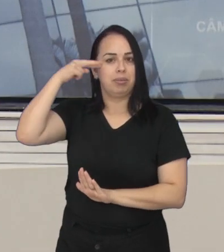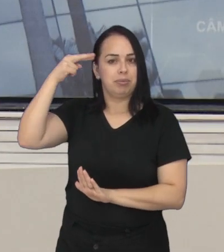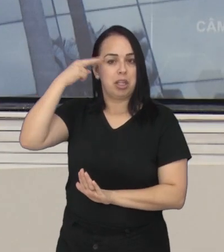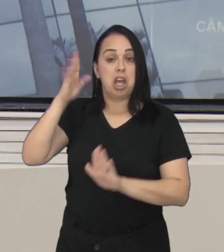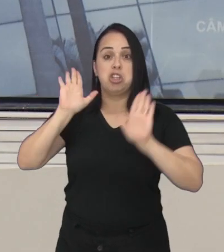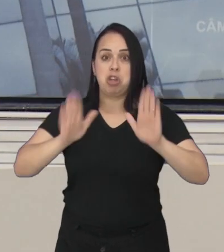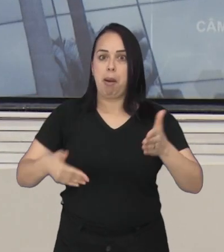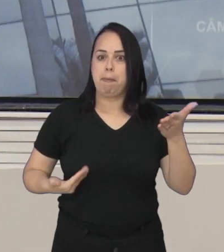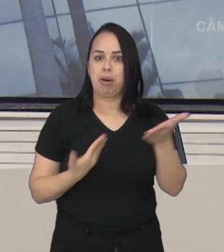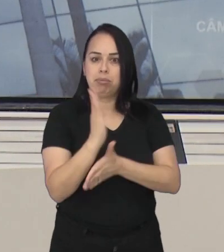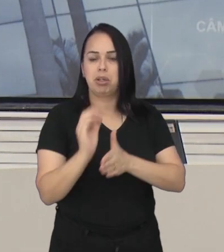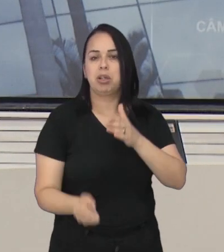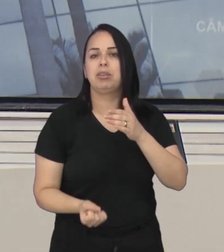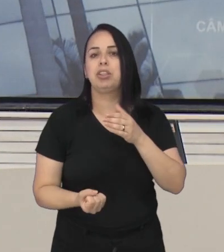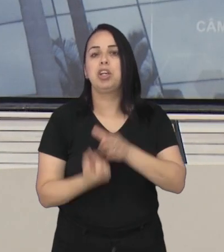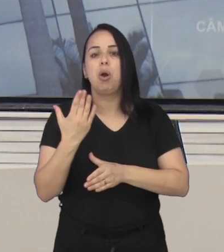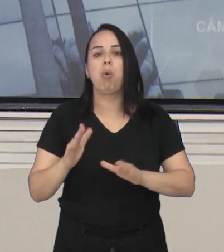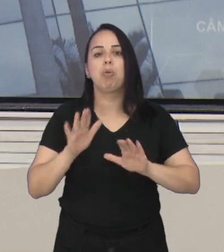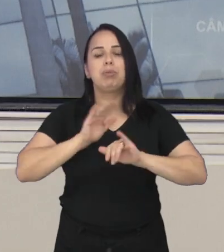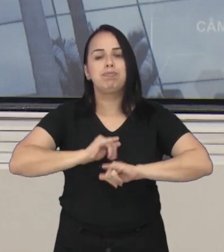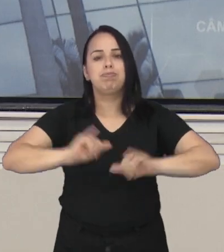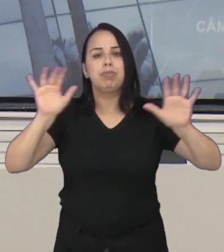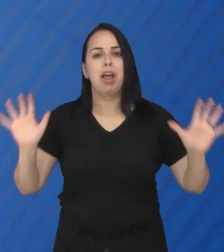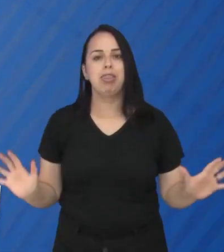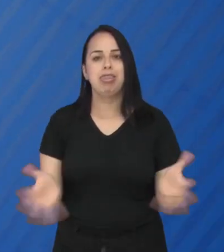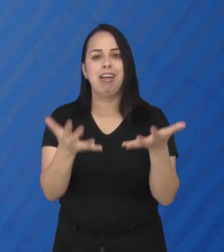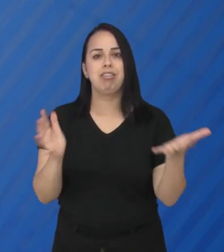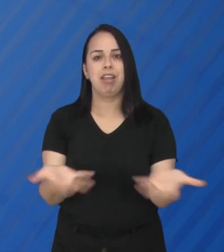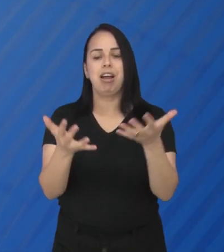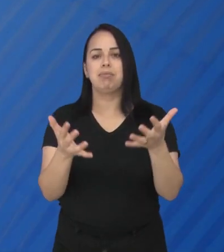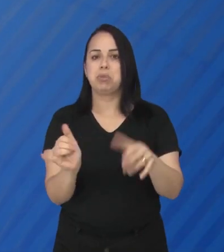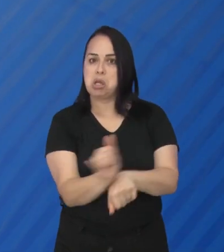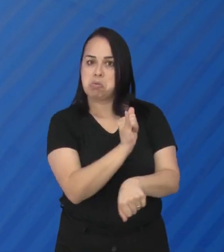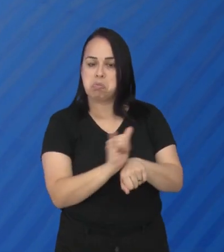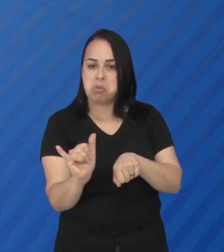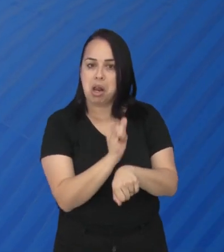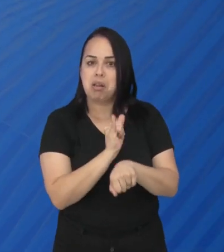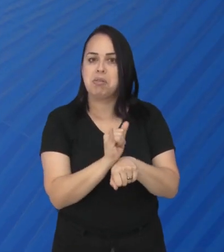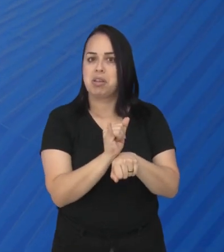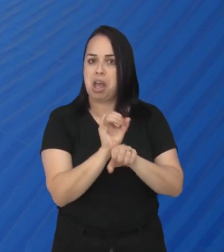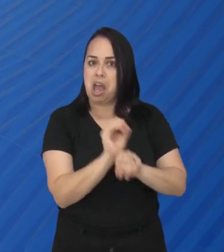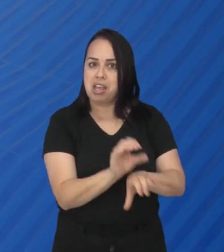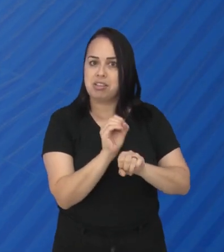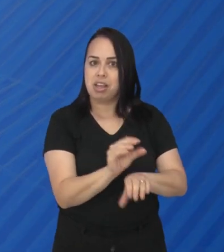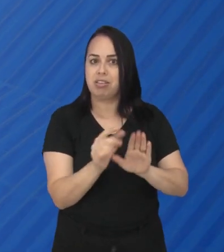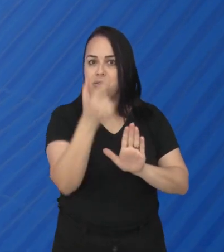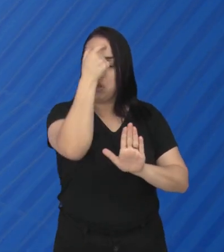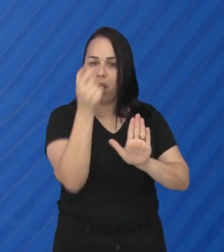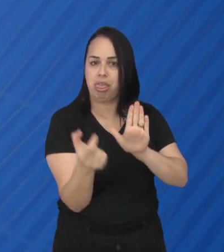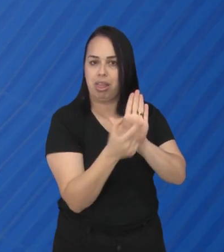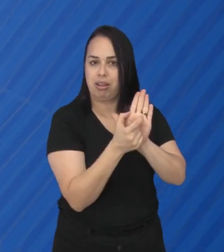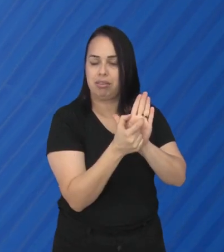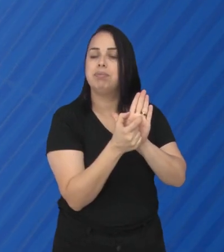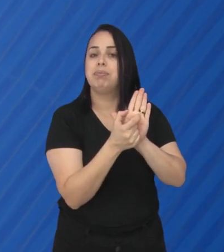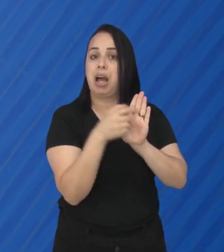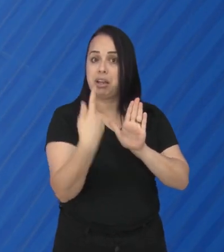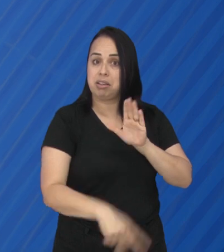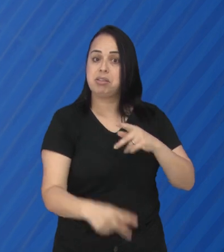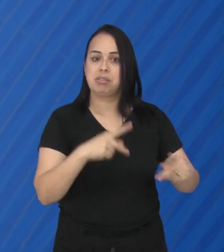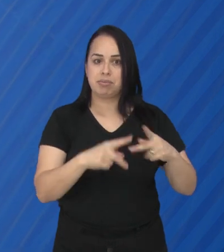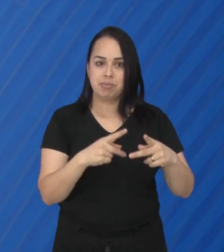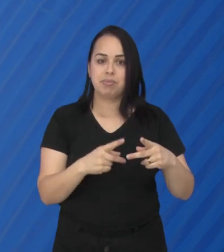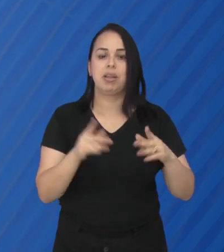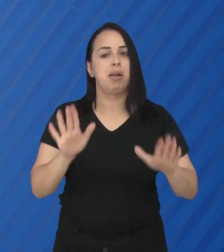Rogério da Acazem, aprovado em plenário, criou o programa de incentivo ao ensino de ferramentas de